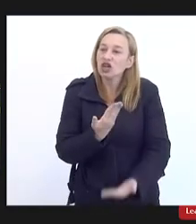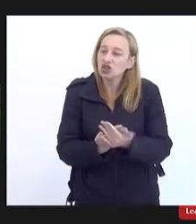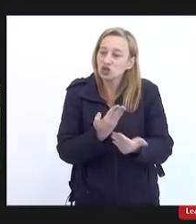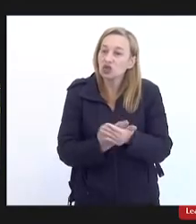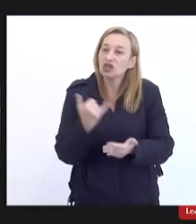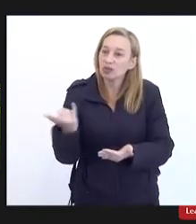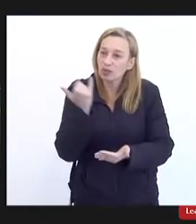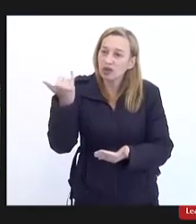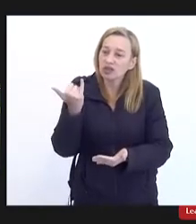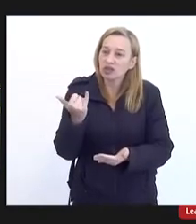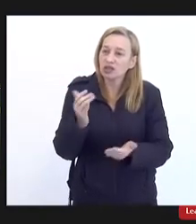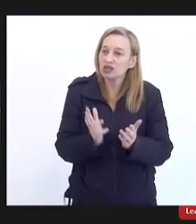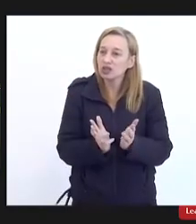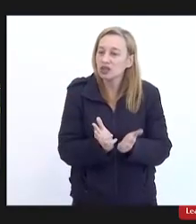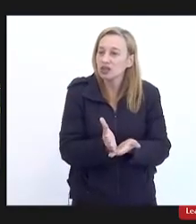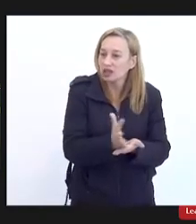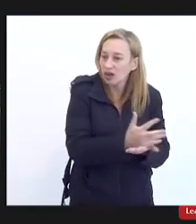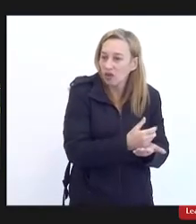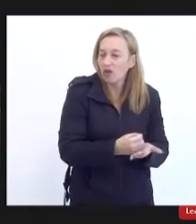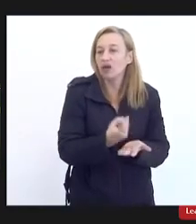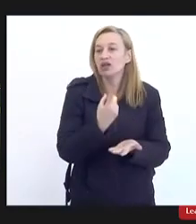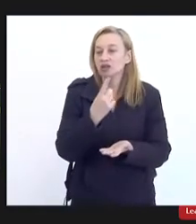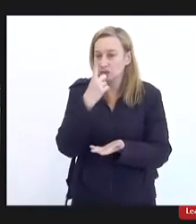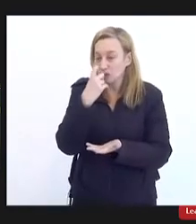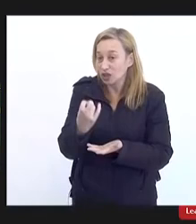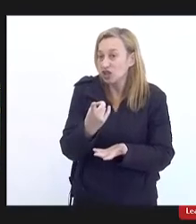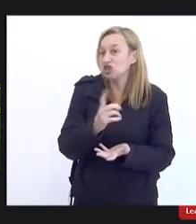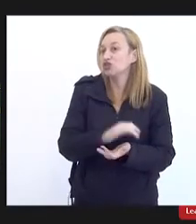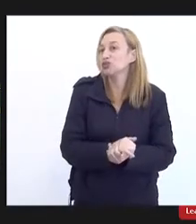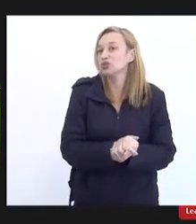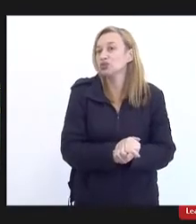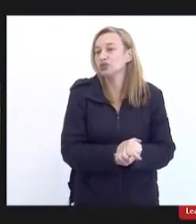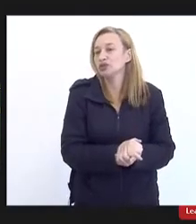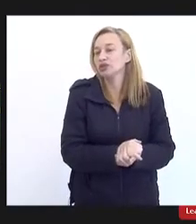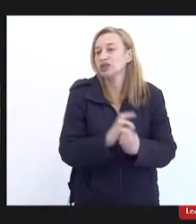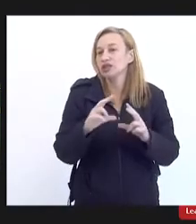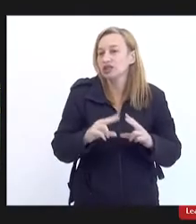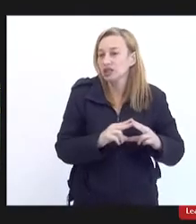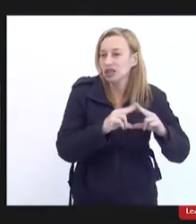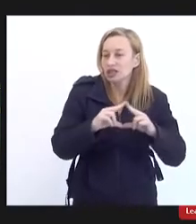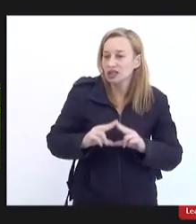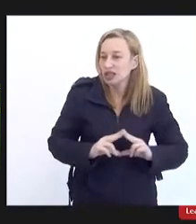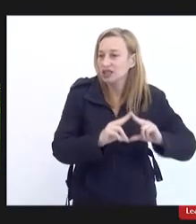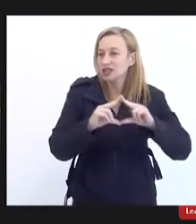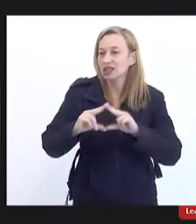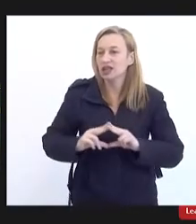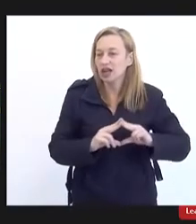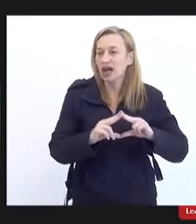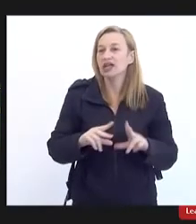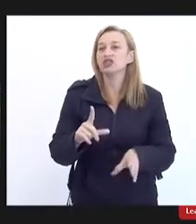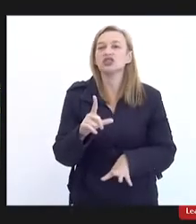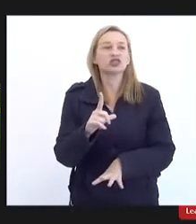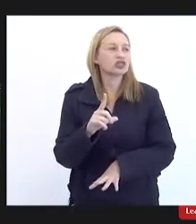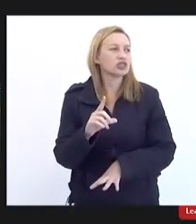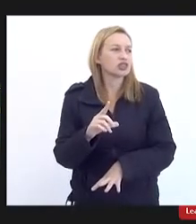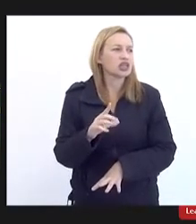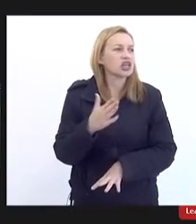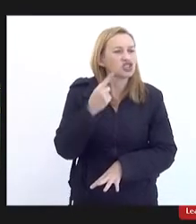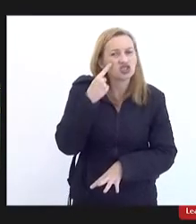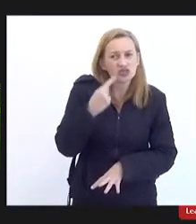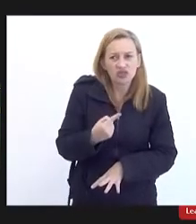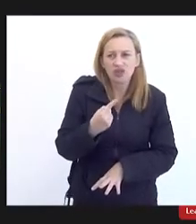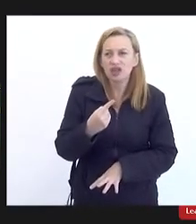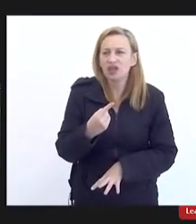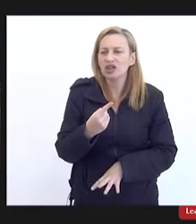a importância da coleta do lixo de ter uma reciclagem de ter sabe a gente vê